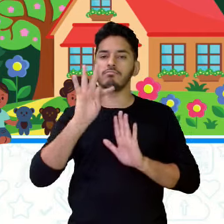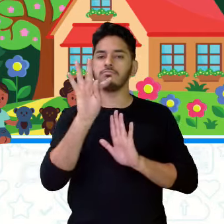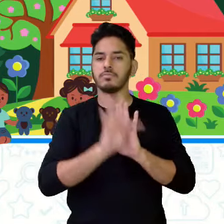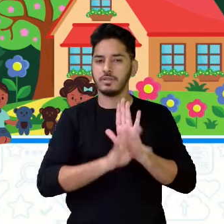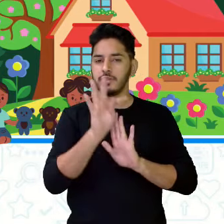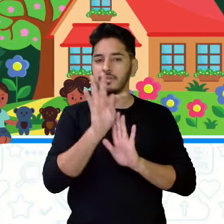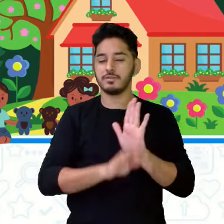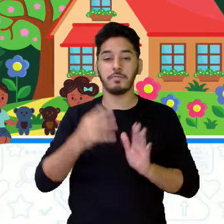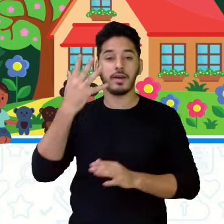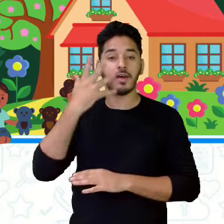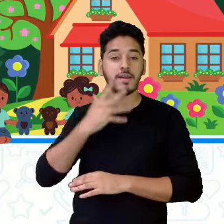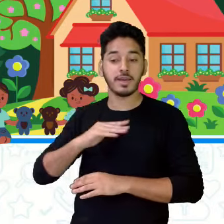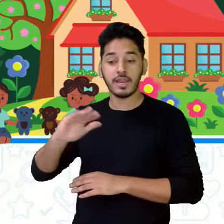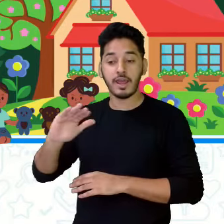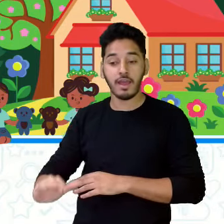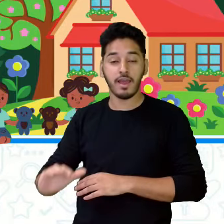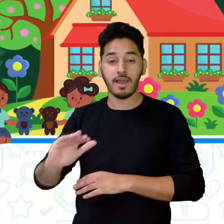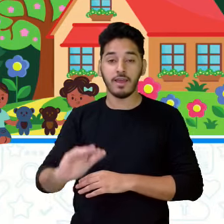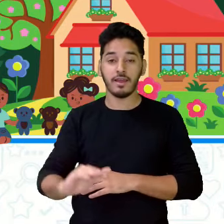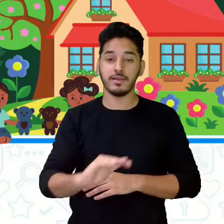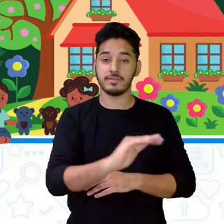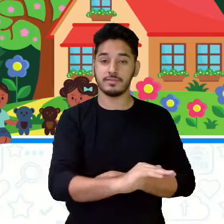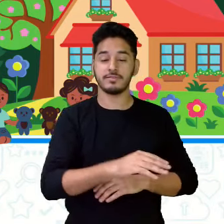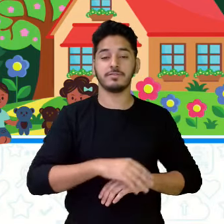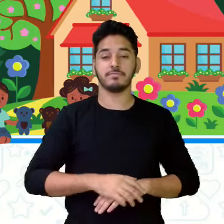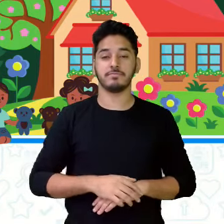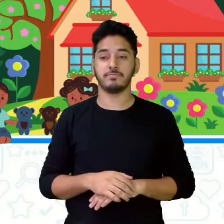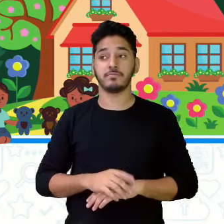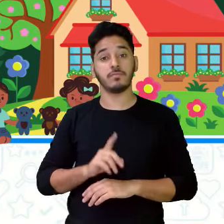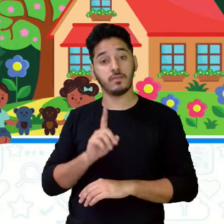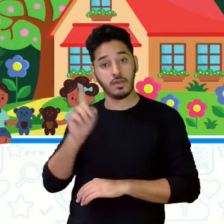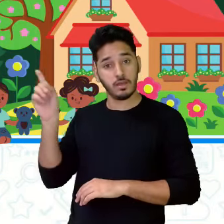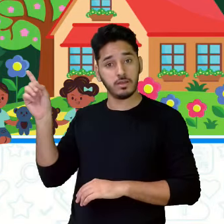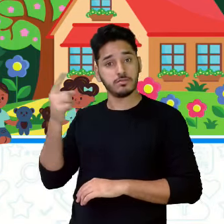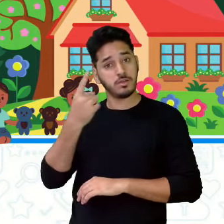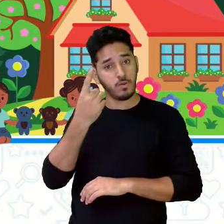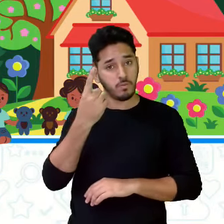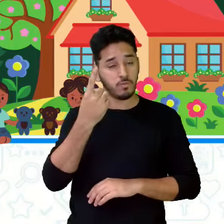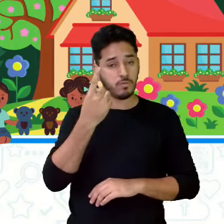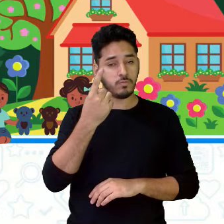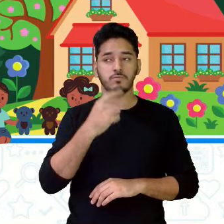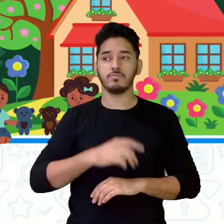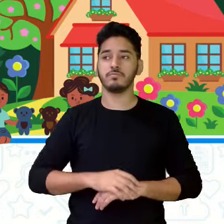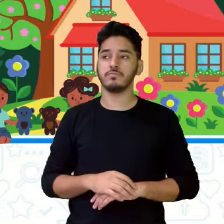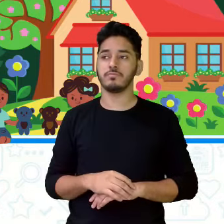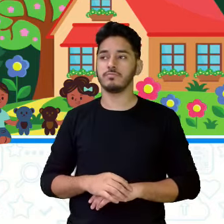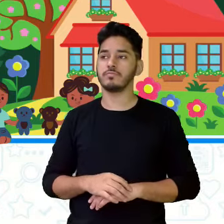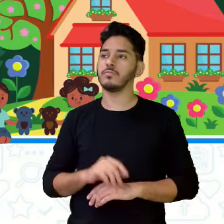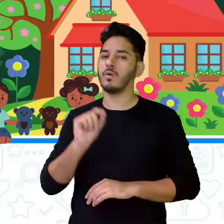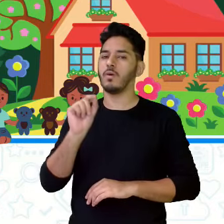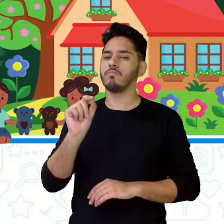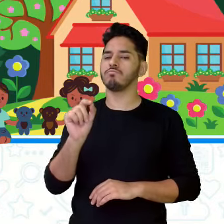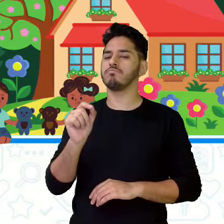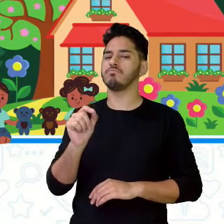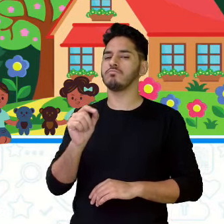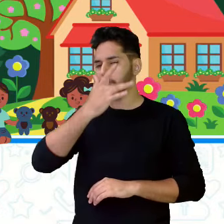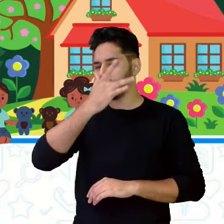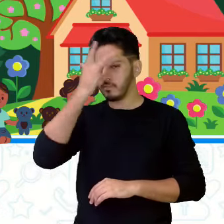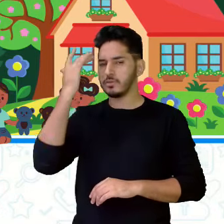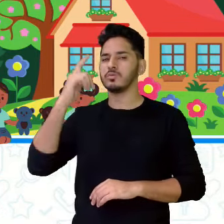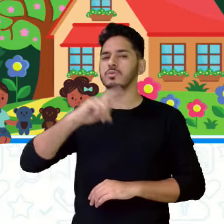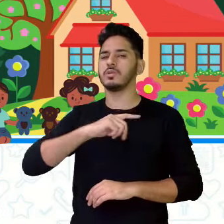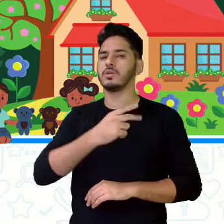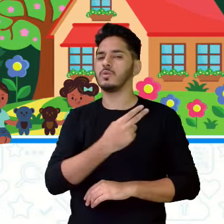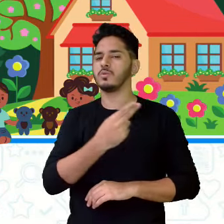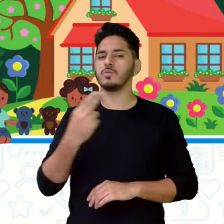para crianças, poemas para crianças. Esse é um deles. Gente, tem nome. Autoria de Toquinho.